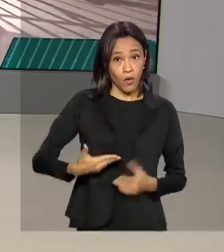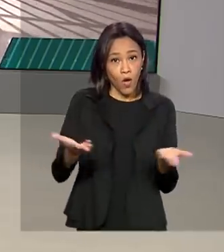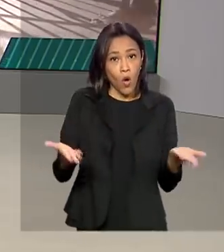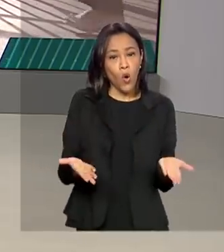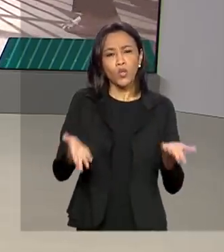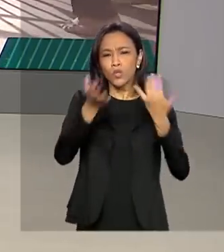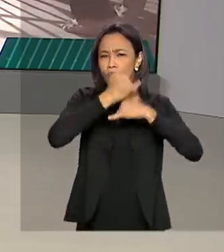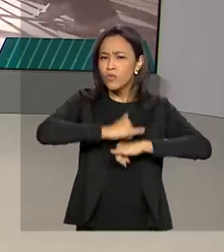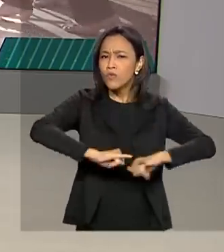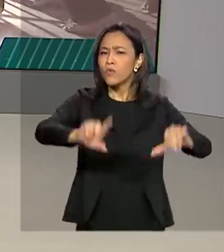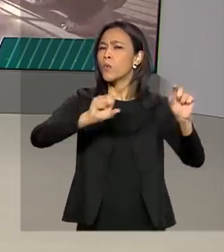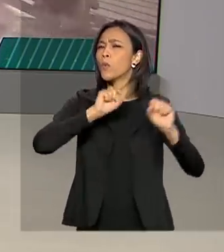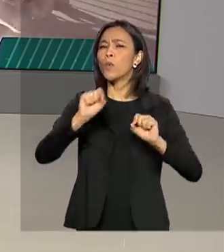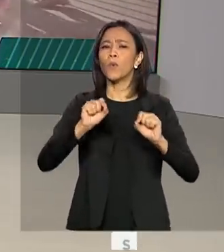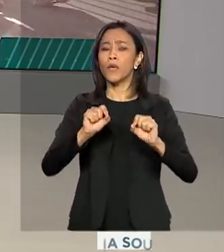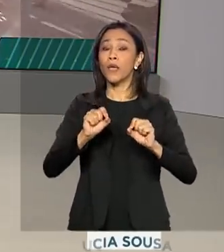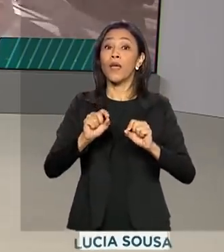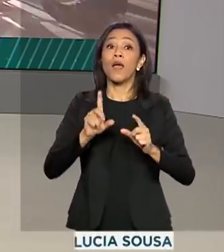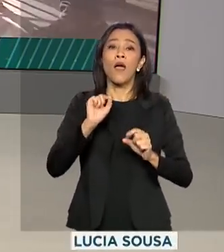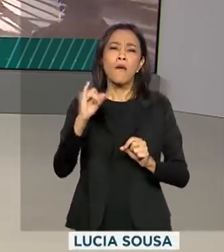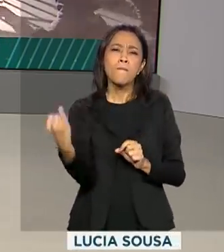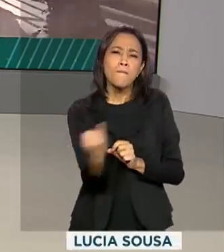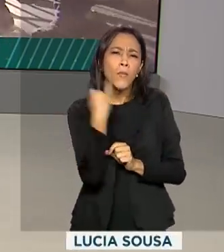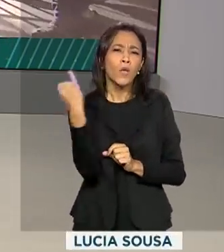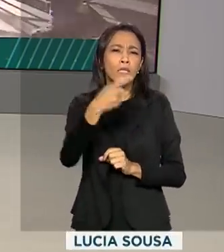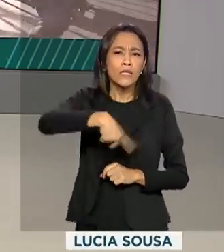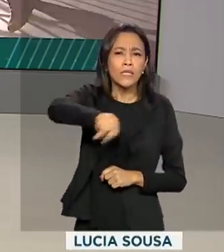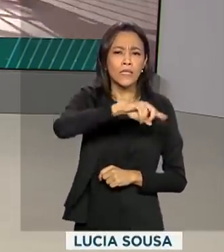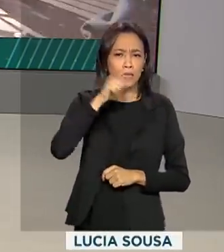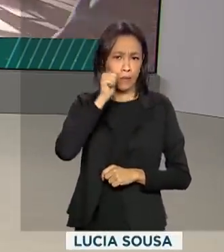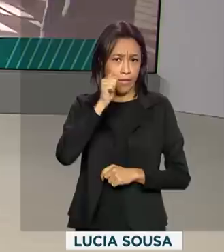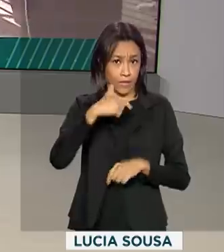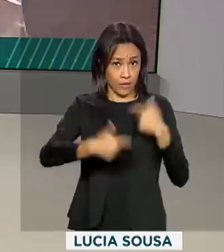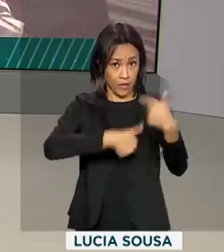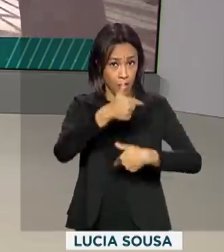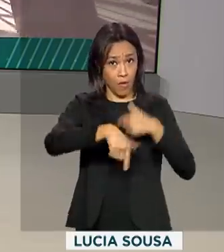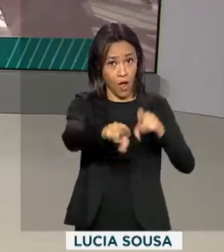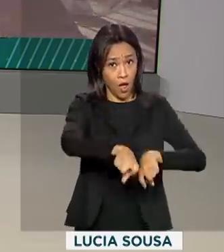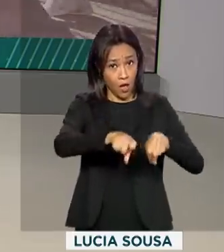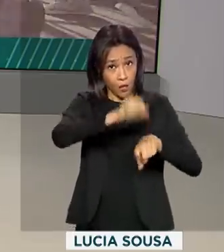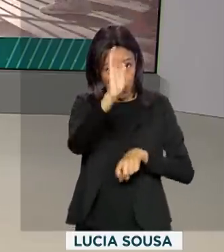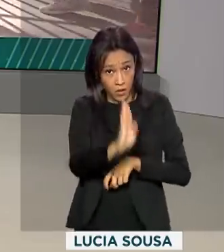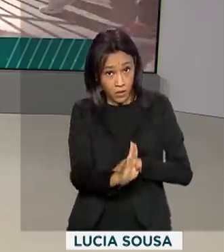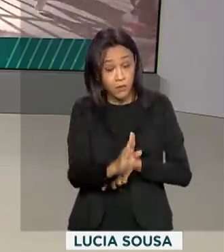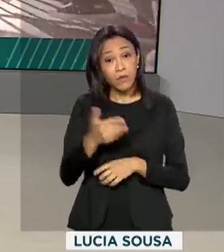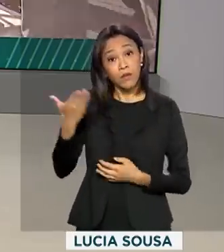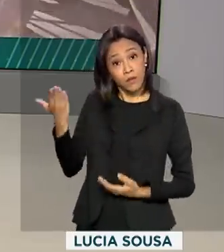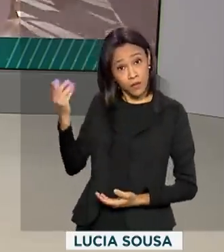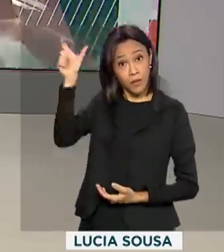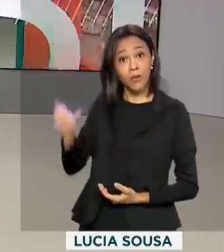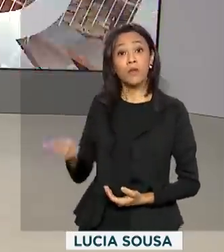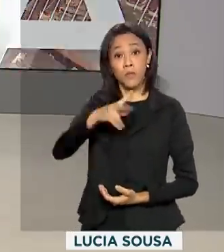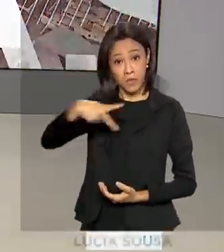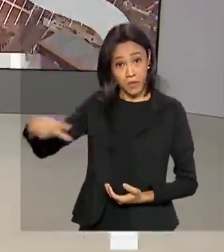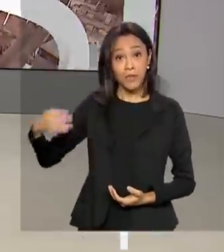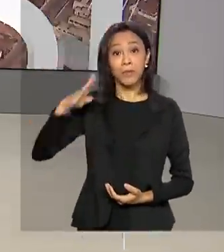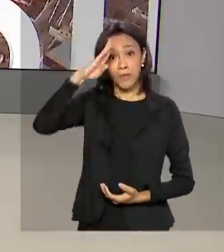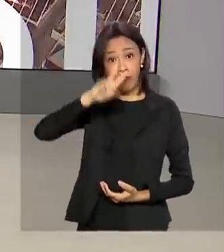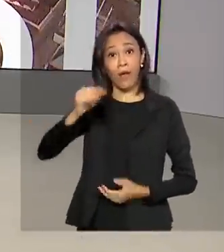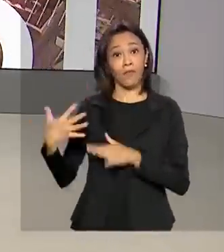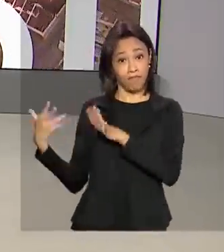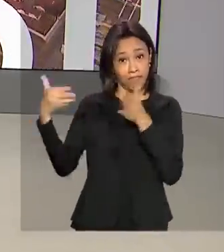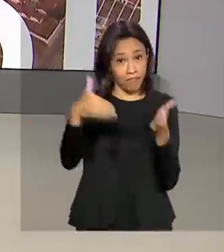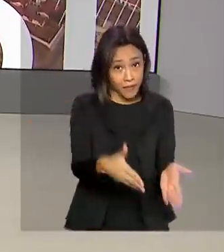hoje uma campanha para mostrar a importância das mulheres rurais do Brasil. E o presidente Jair Bolsonaro vai participar desse evento.